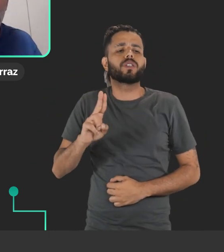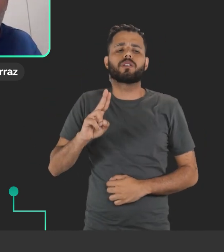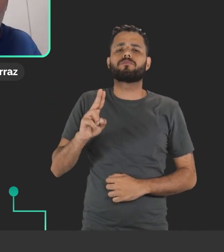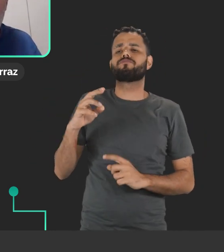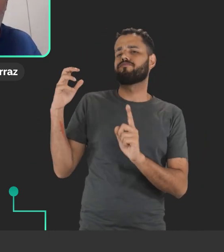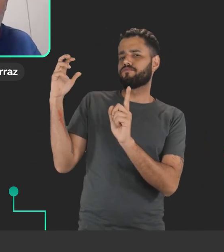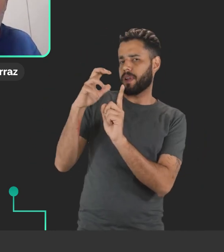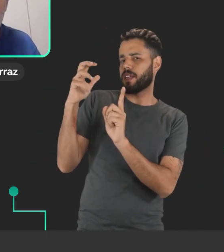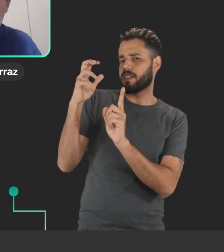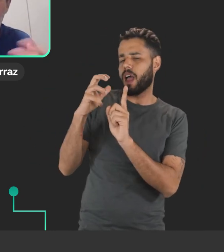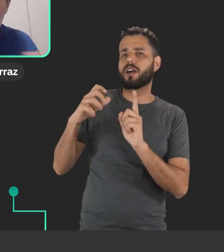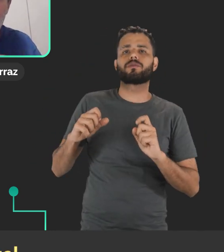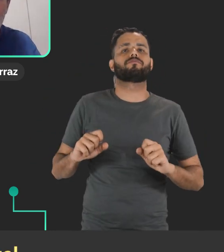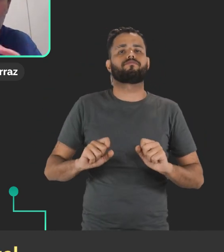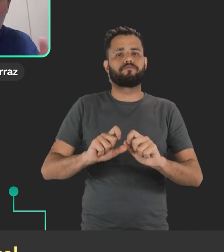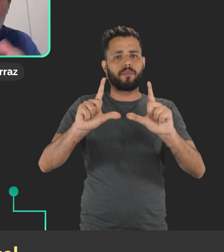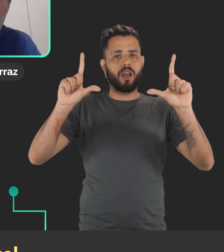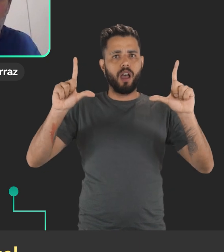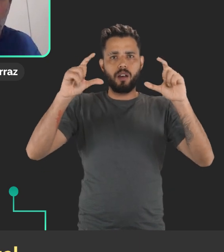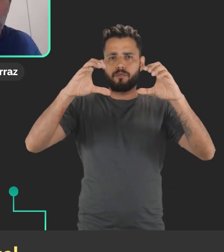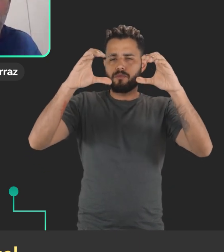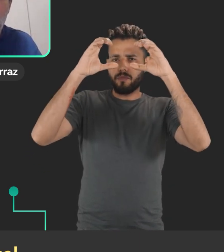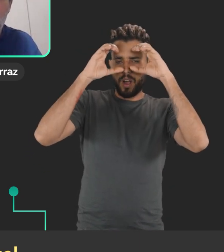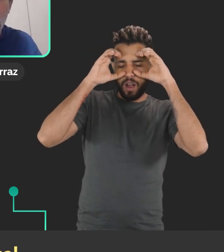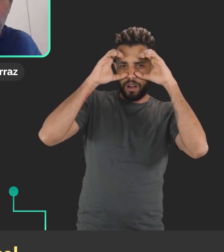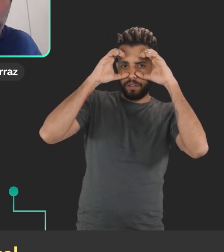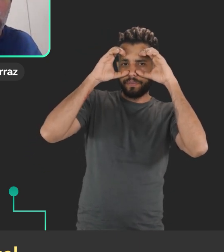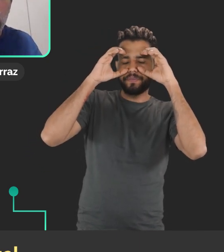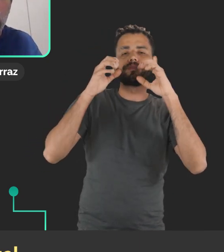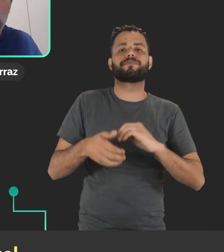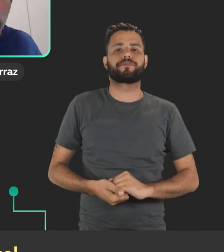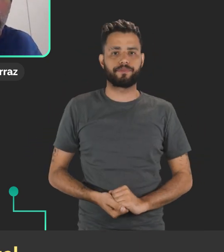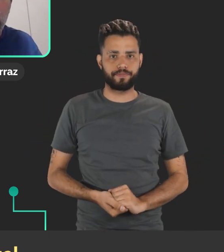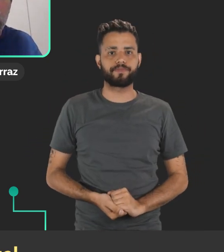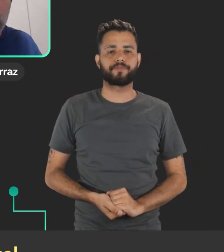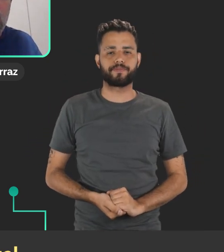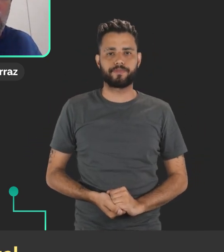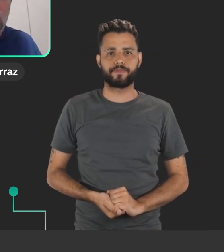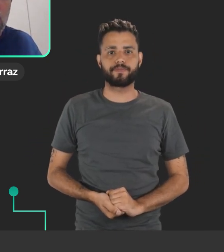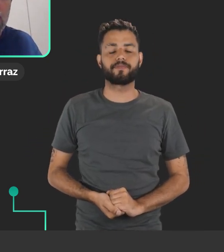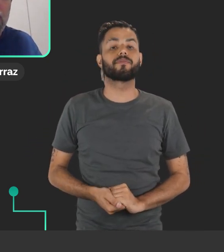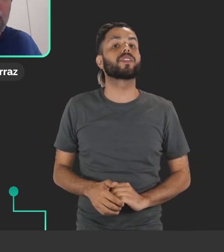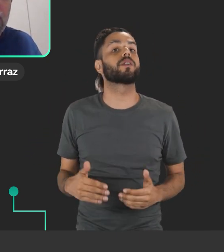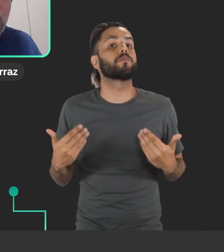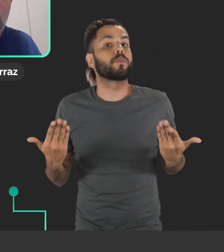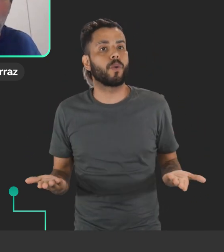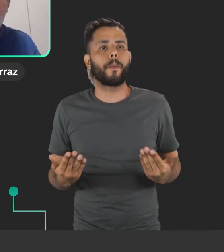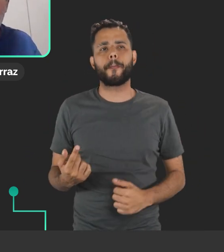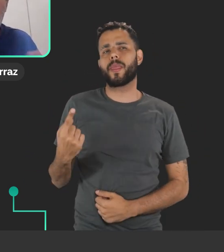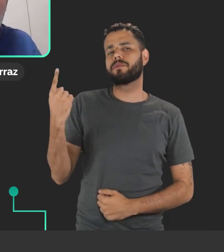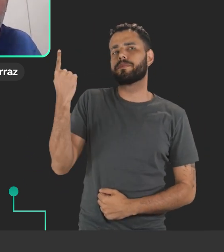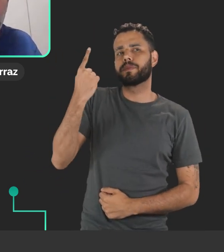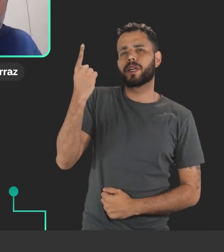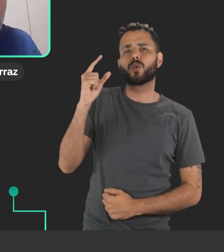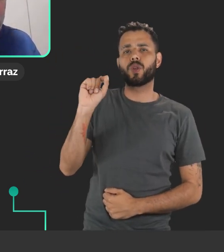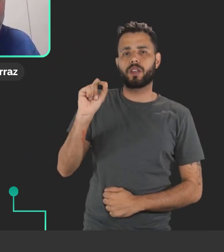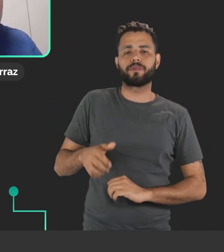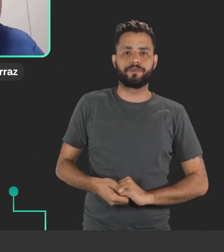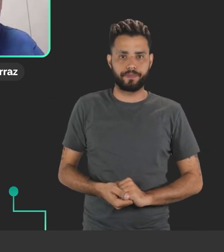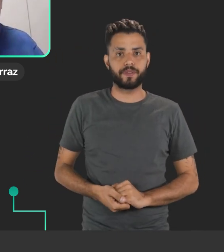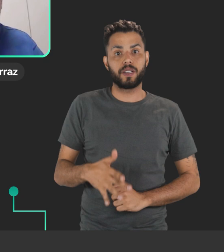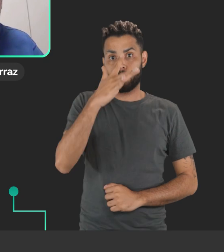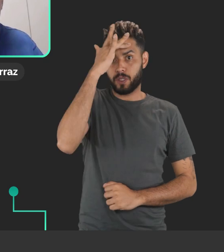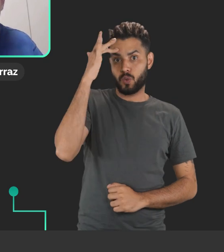essas ferramentas, né? Com essas aplicações de realidade virtual e realidade estendida, né? Bom, a primeira delas, né?